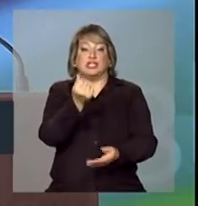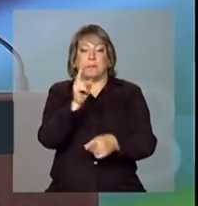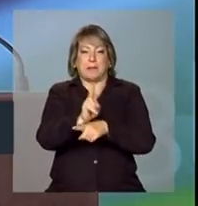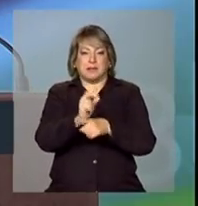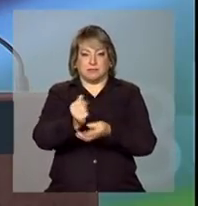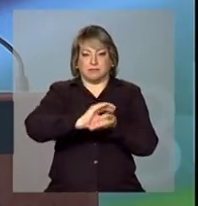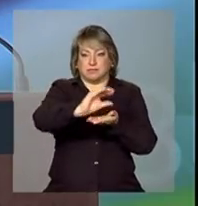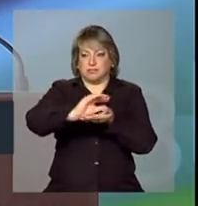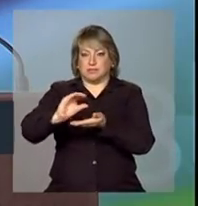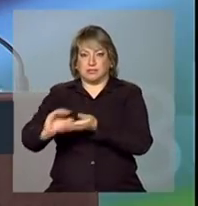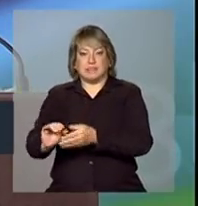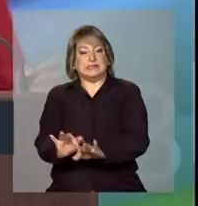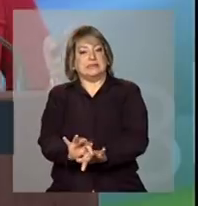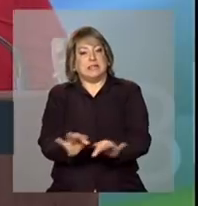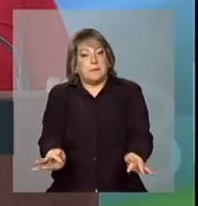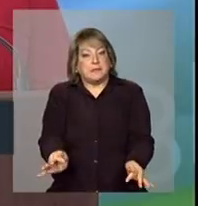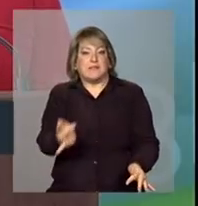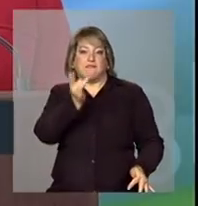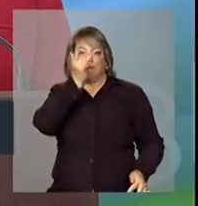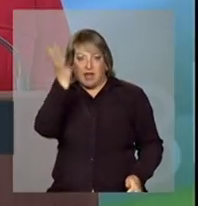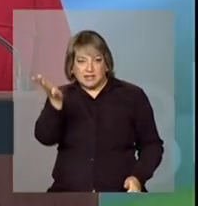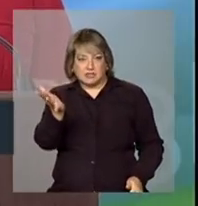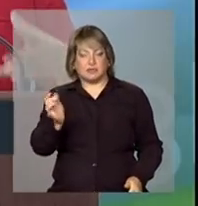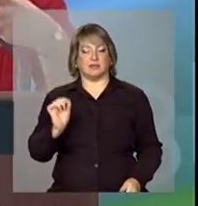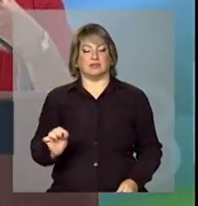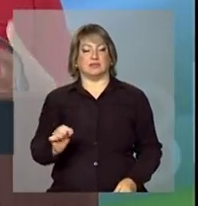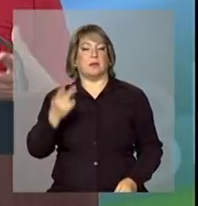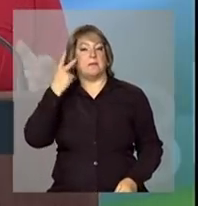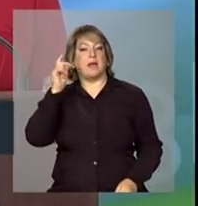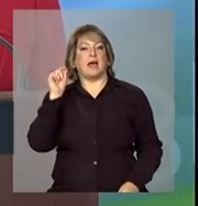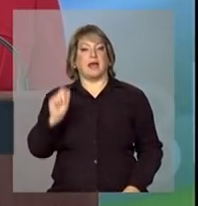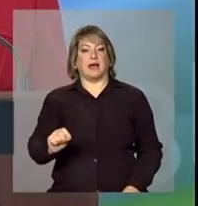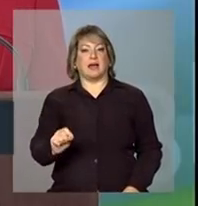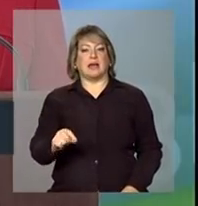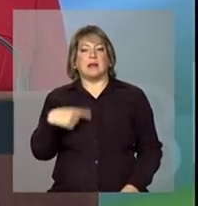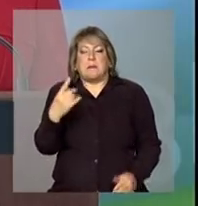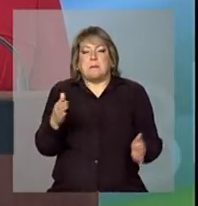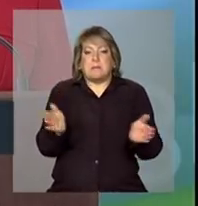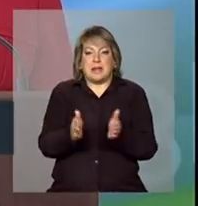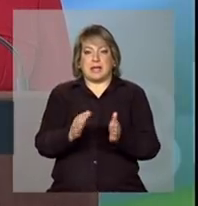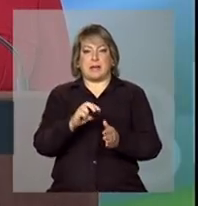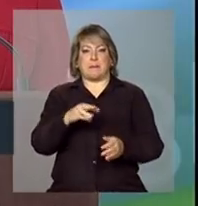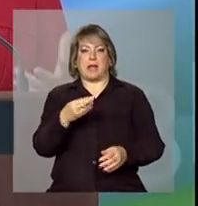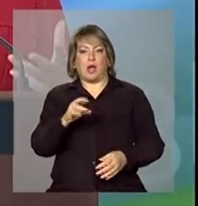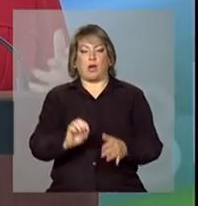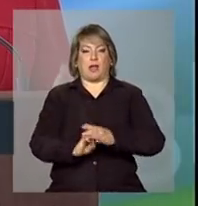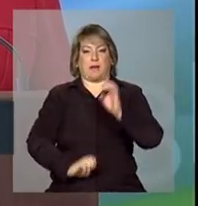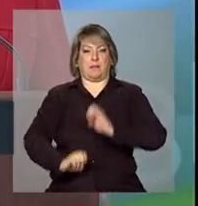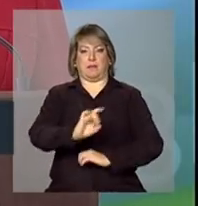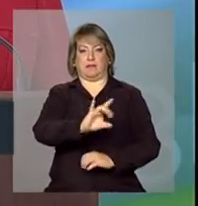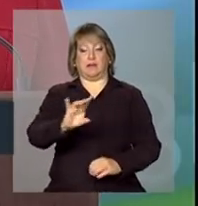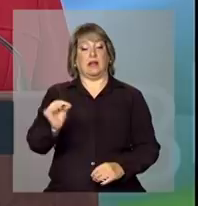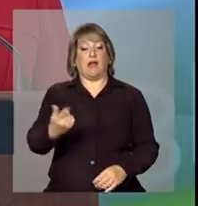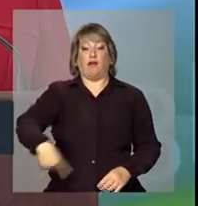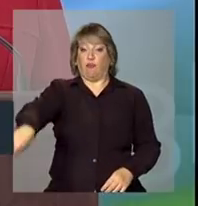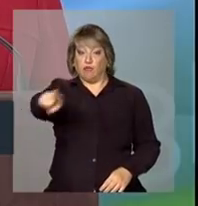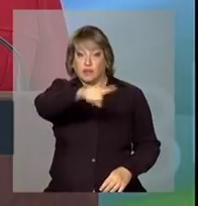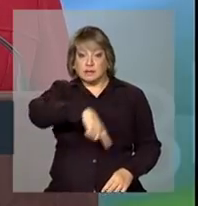forma simplificada para micro empreendedores individuais. E os senhores